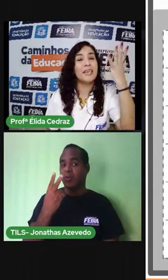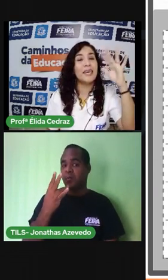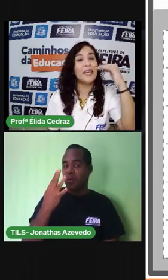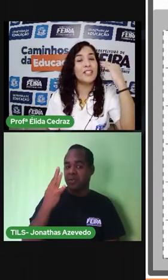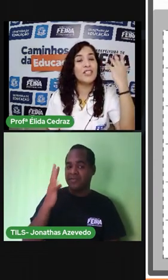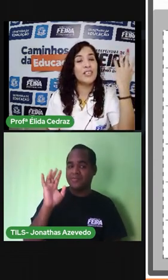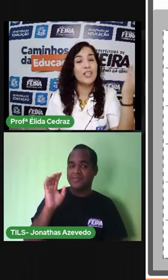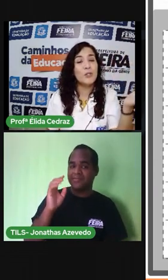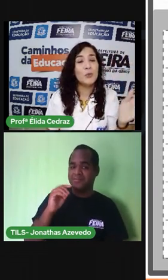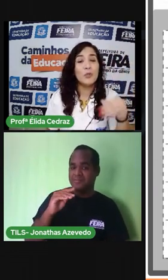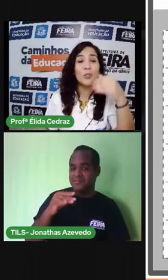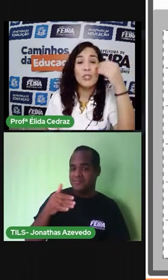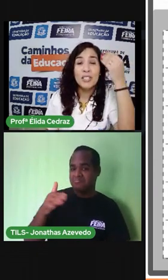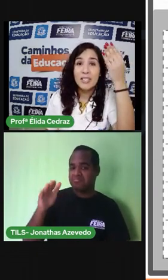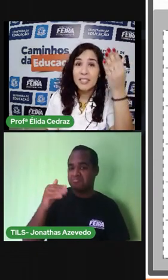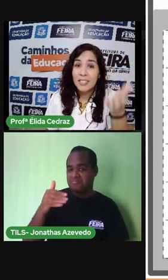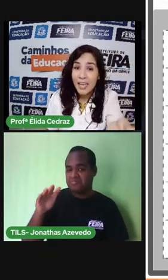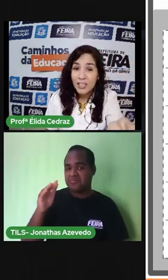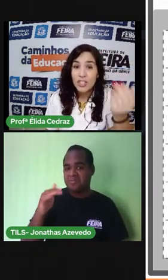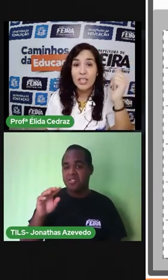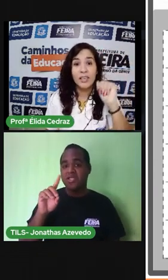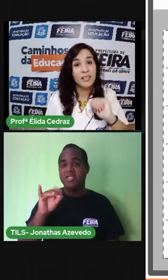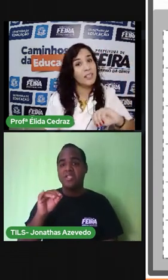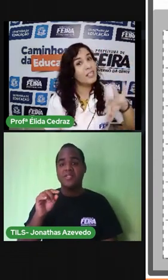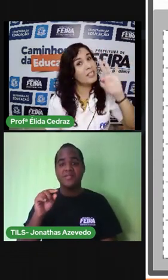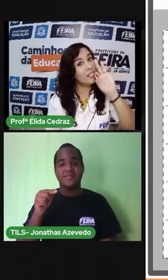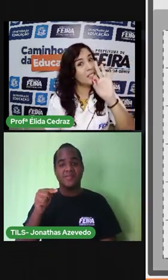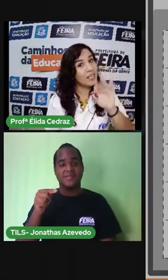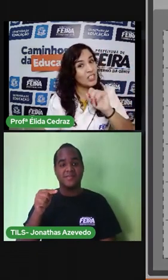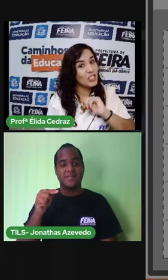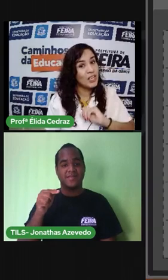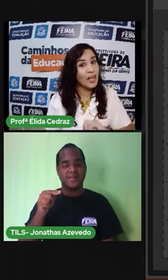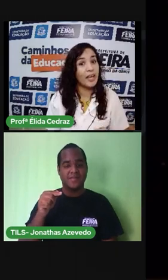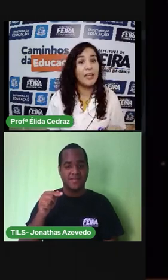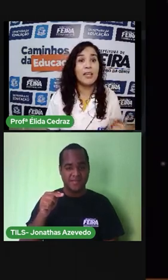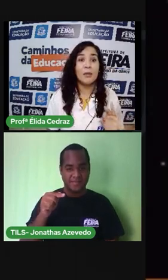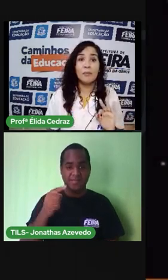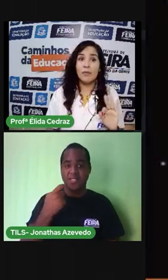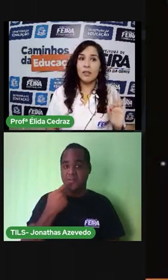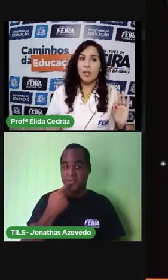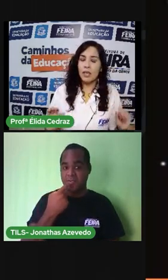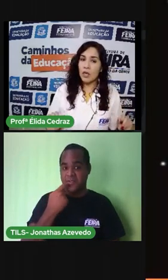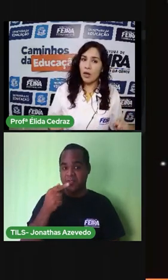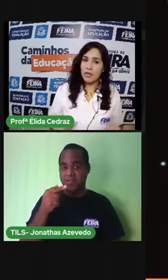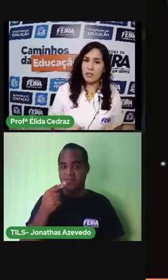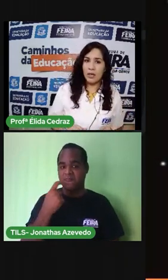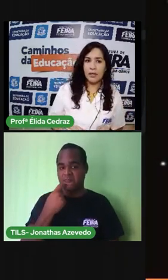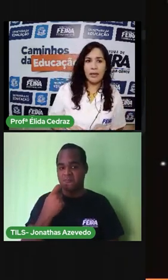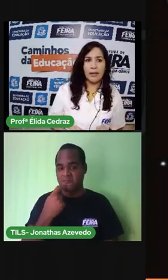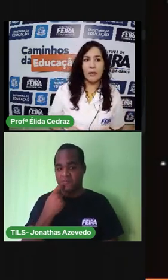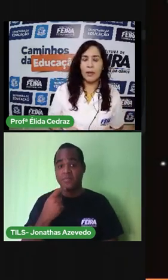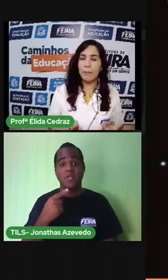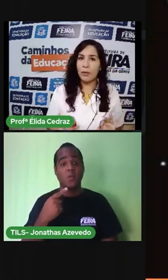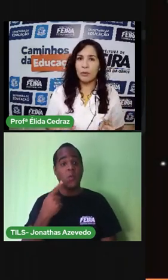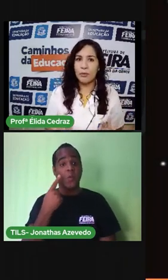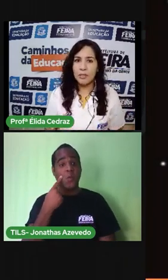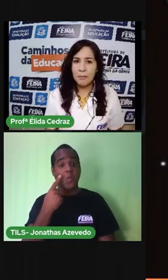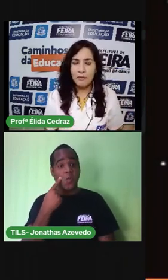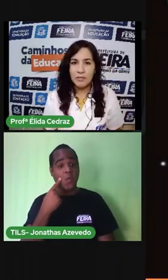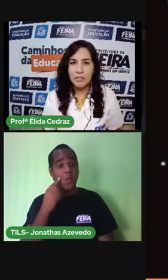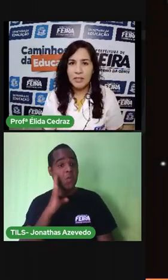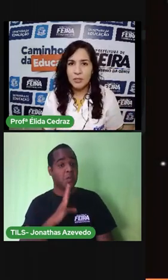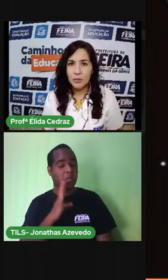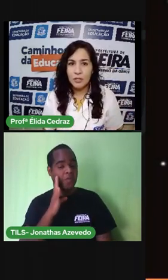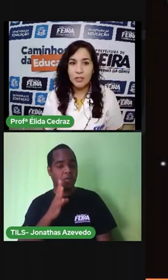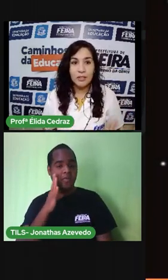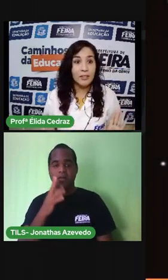aceleradinhos, hoje 7, sexta. E olha só que legal que a Pró trouxe